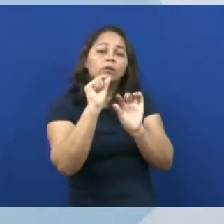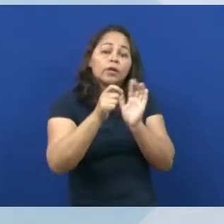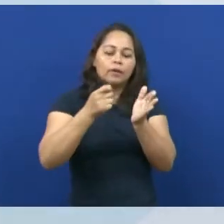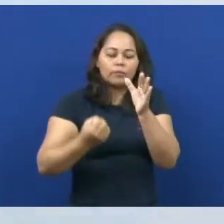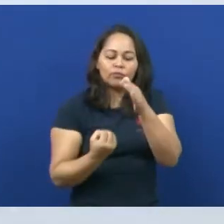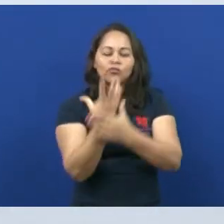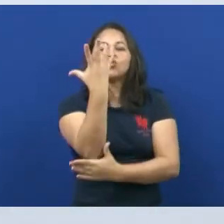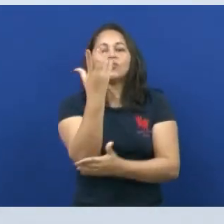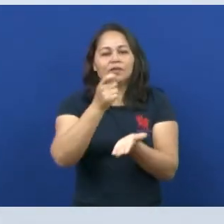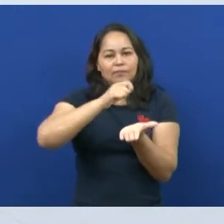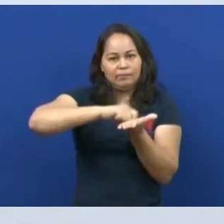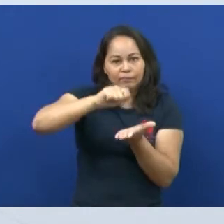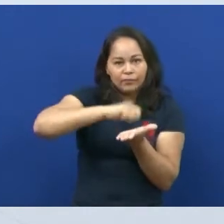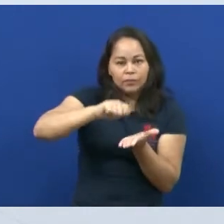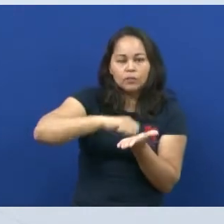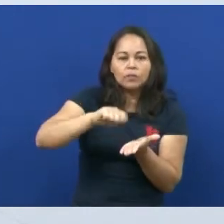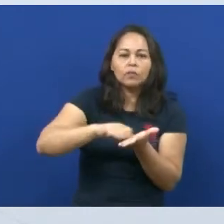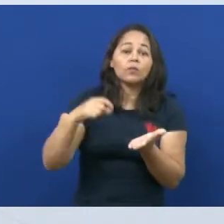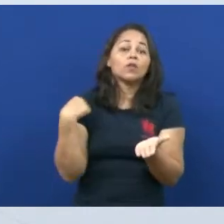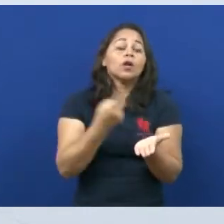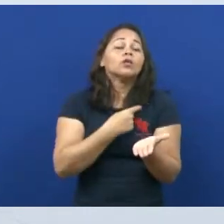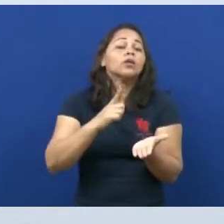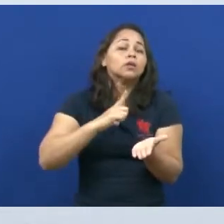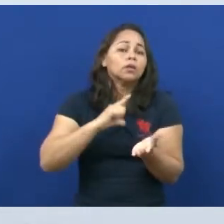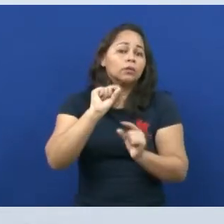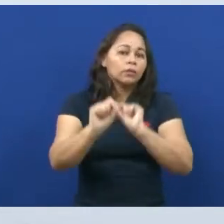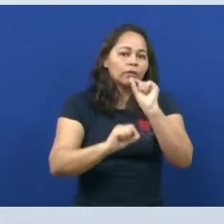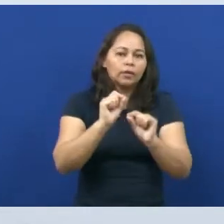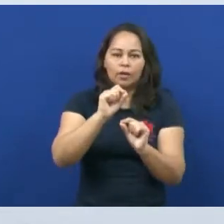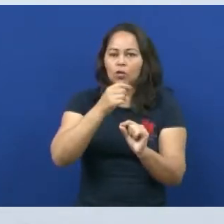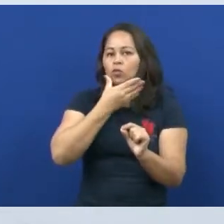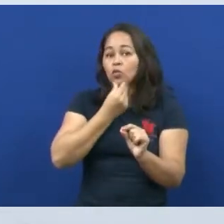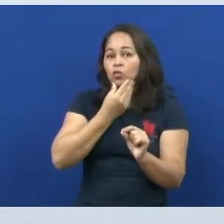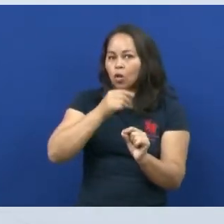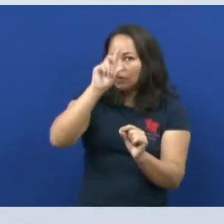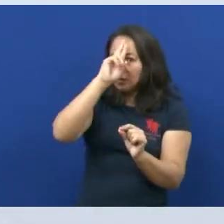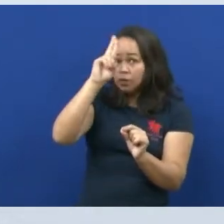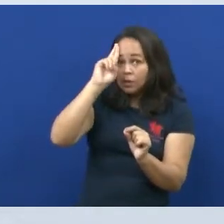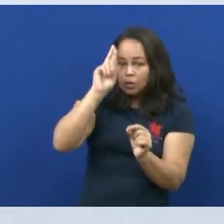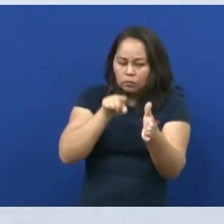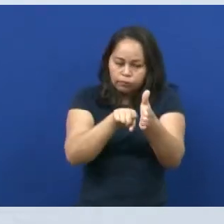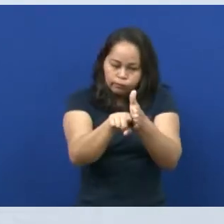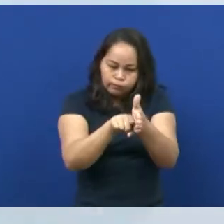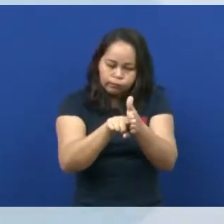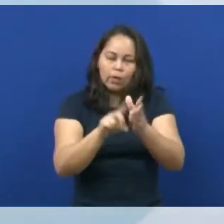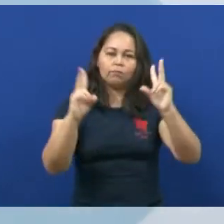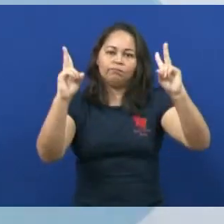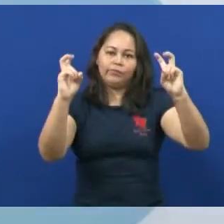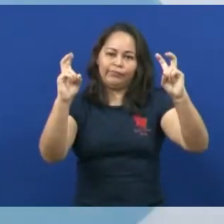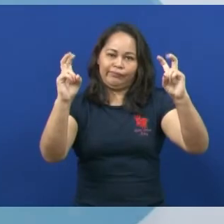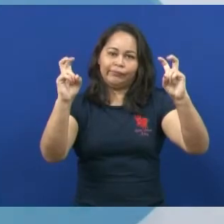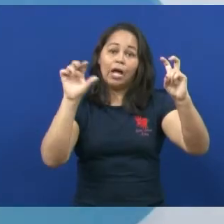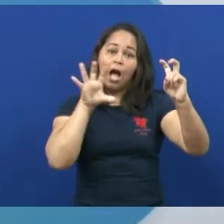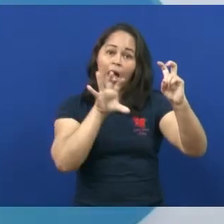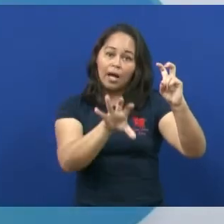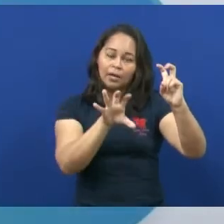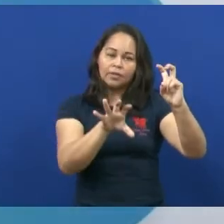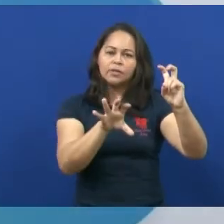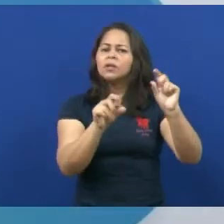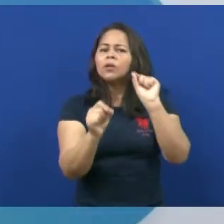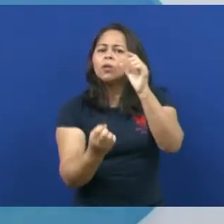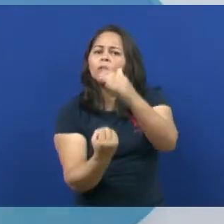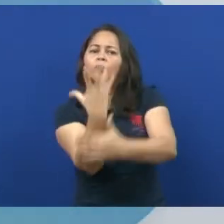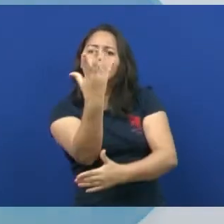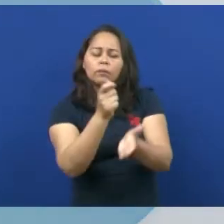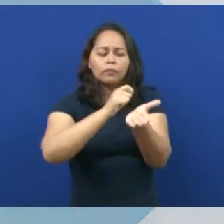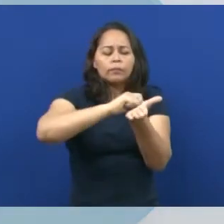o surgimento da escrita, a gente tem aí o que os historiadores chamam de história, né? Embora anteceda o surgimento da escrita, o